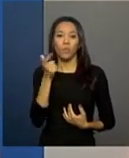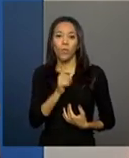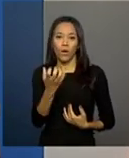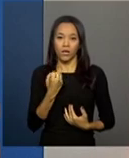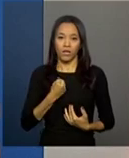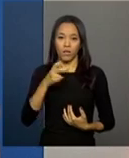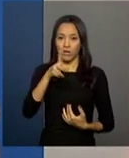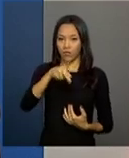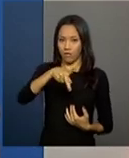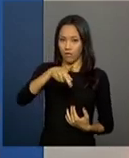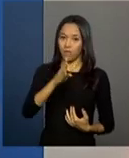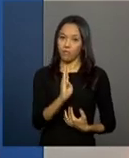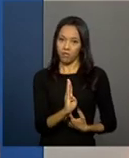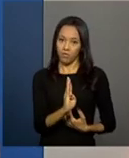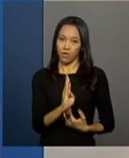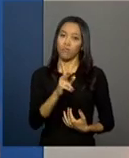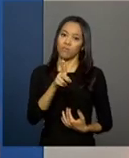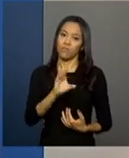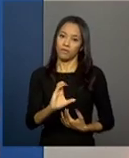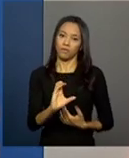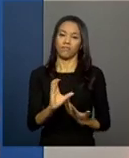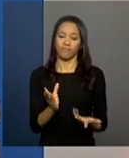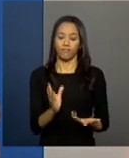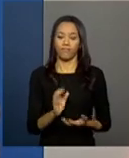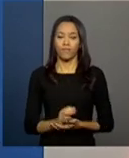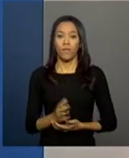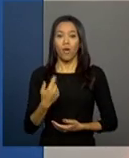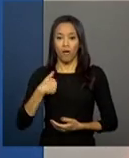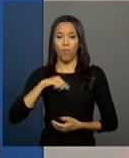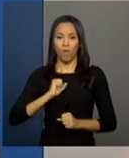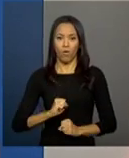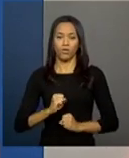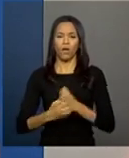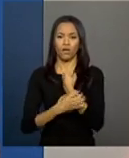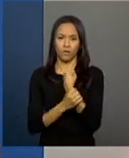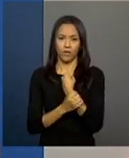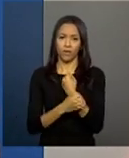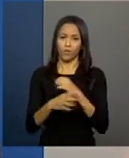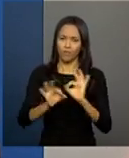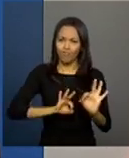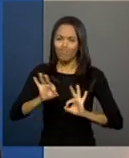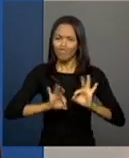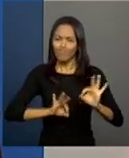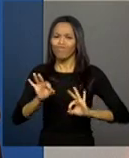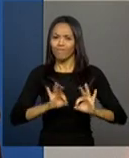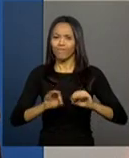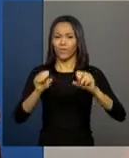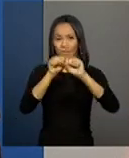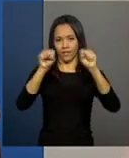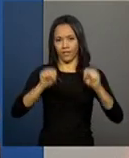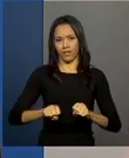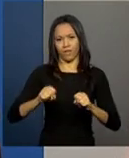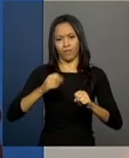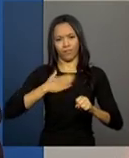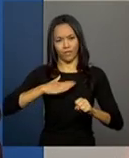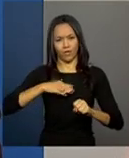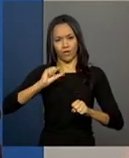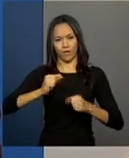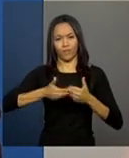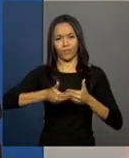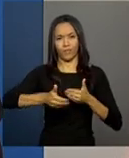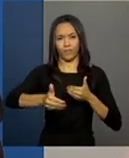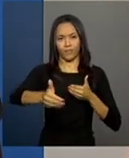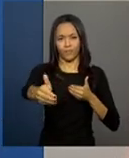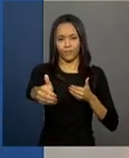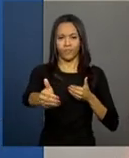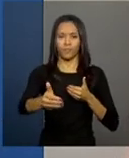nosso prontuário. Posso garantir que o sistema está pronto para isso. É só uma questão de definição política